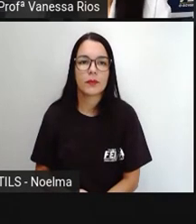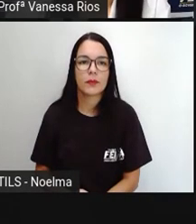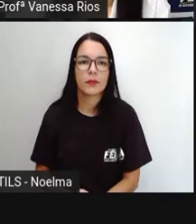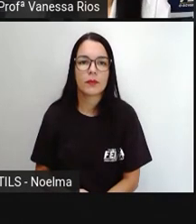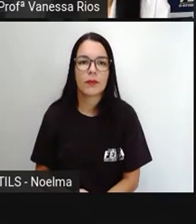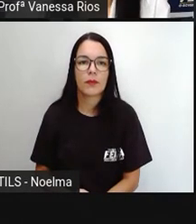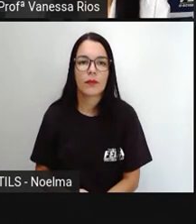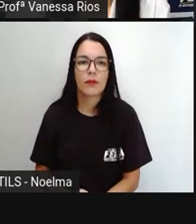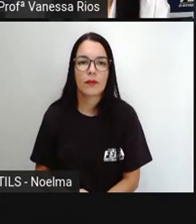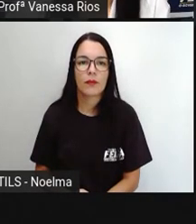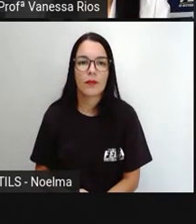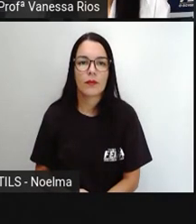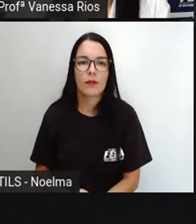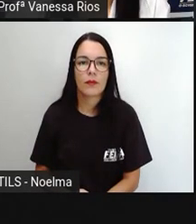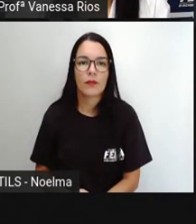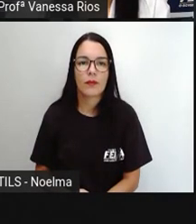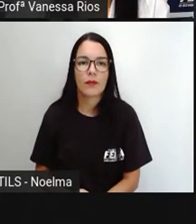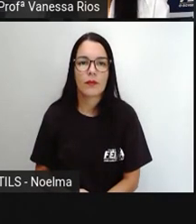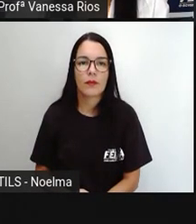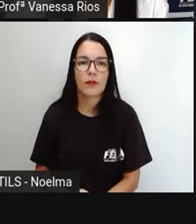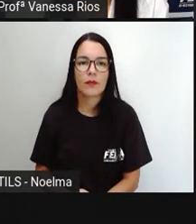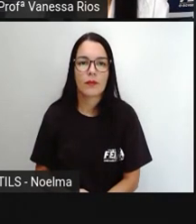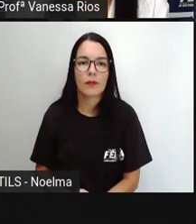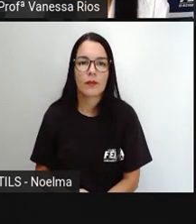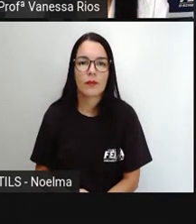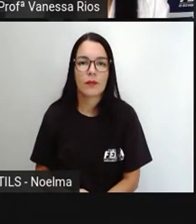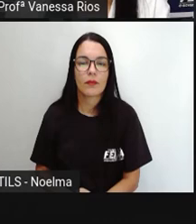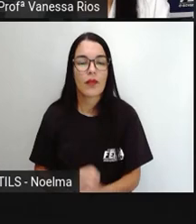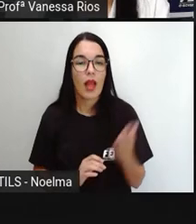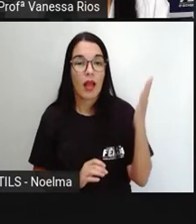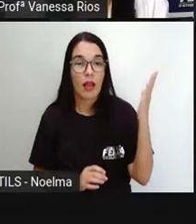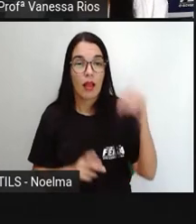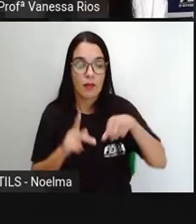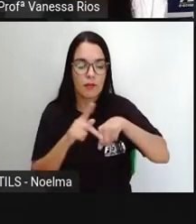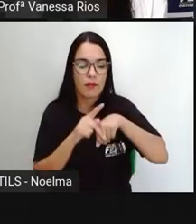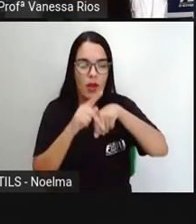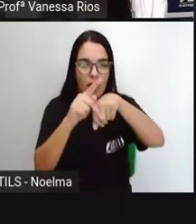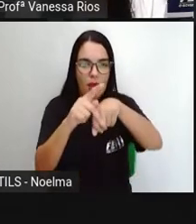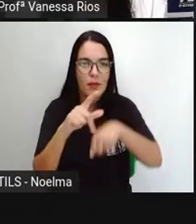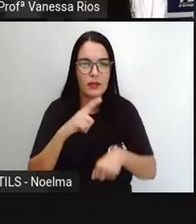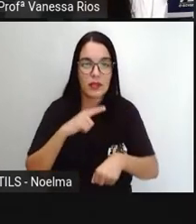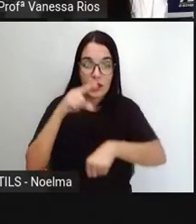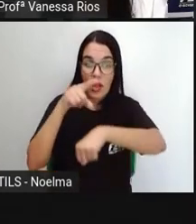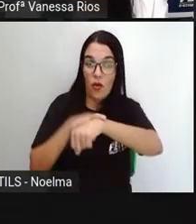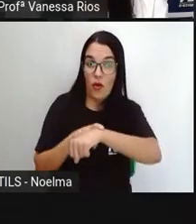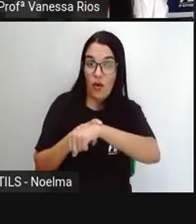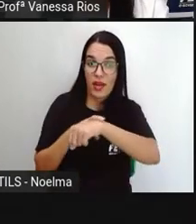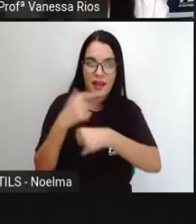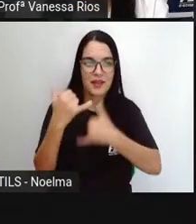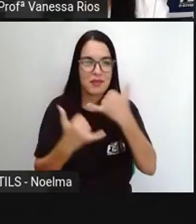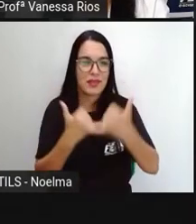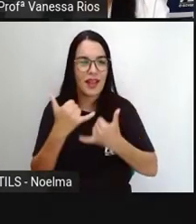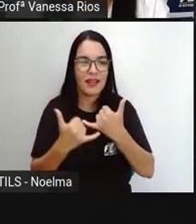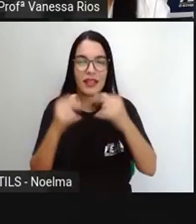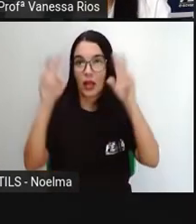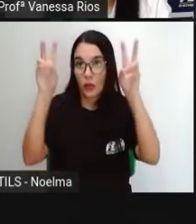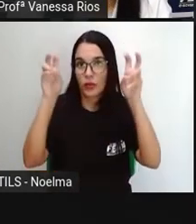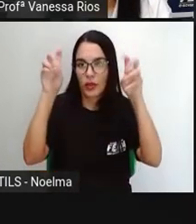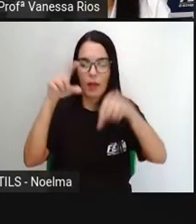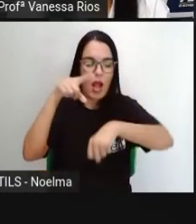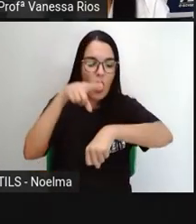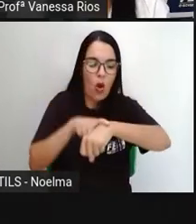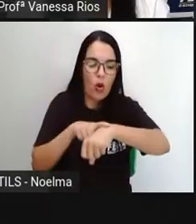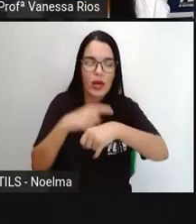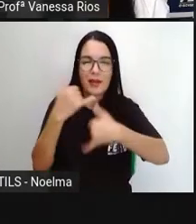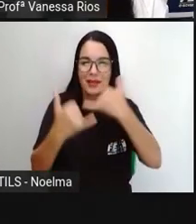E a Pró traz esse texto agora, este poema que se chama Hora da Brincadeira. É um poema que a gente já fez a